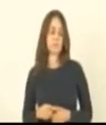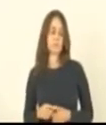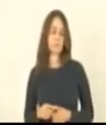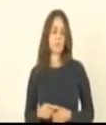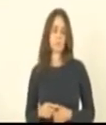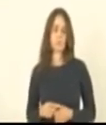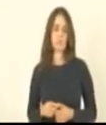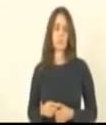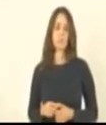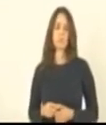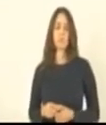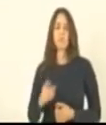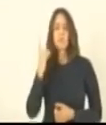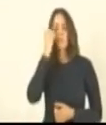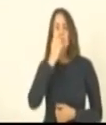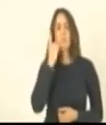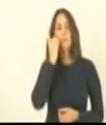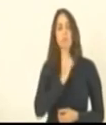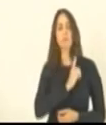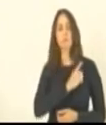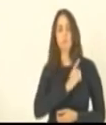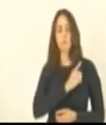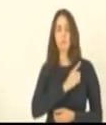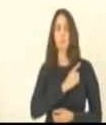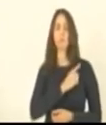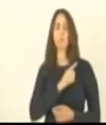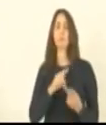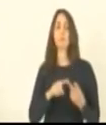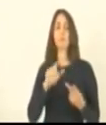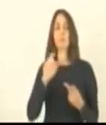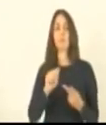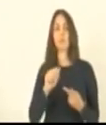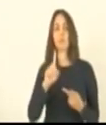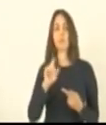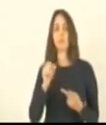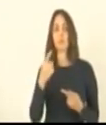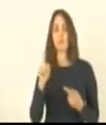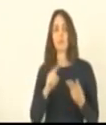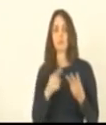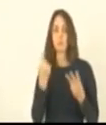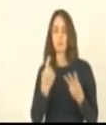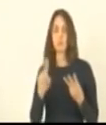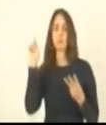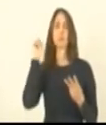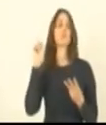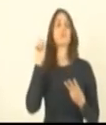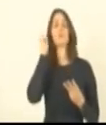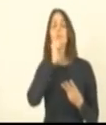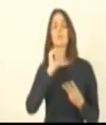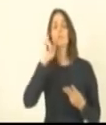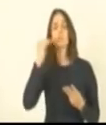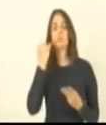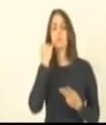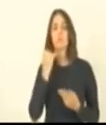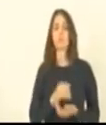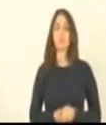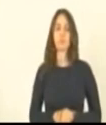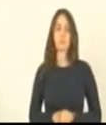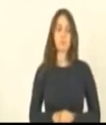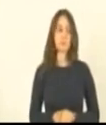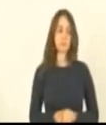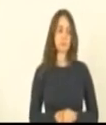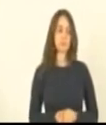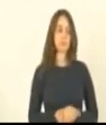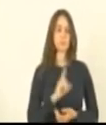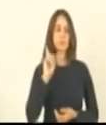alcântaro com a palavra o deputado danilo baense logo depois a dilce espindo e os por último a deputada janete de sarro senhor presidente também depois